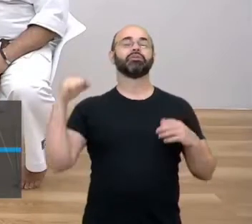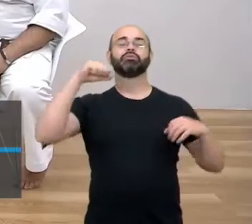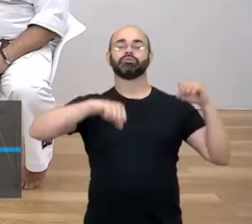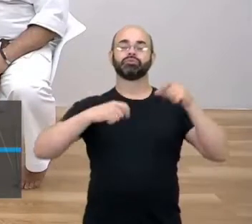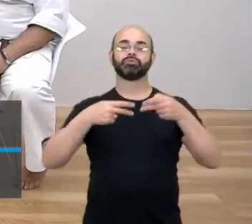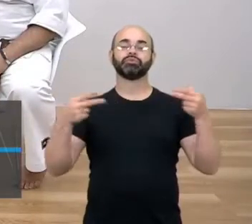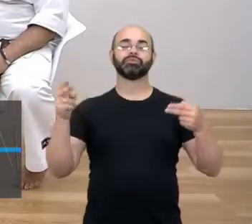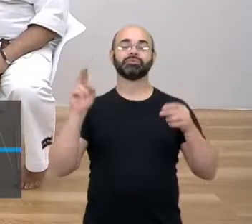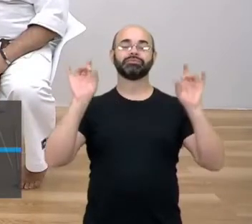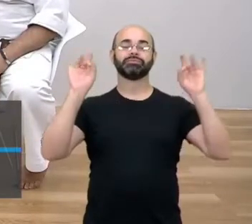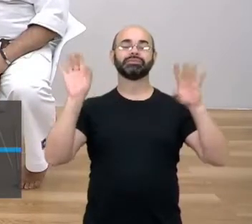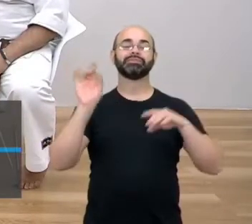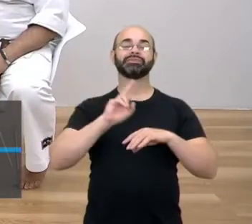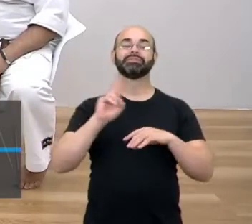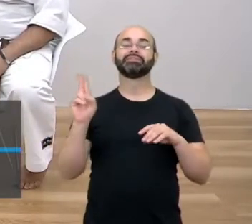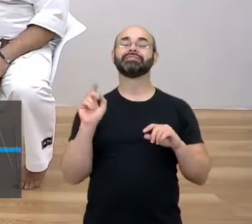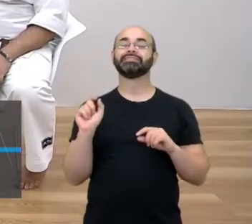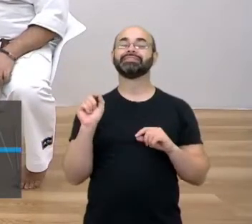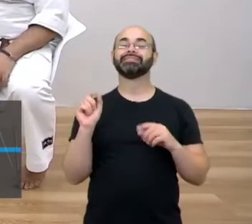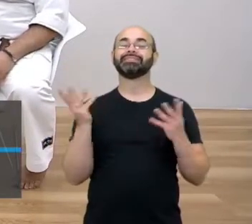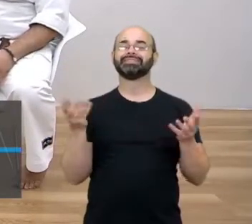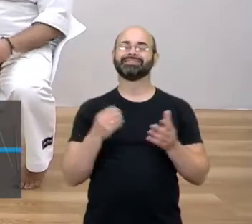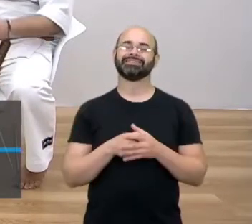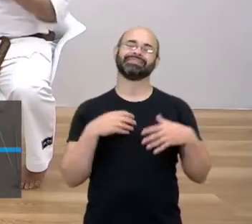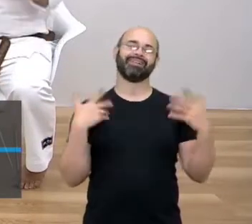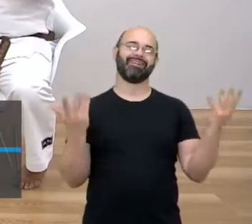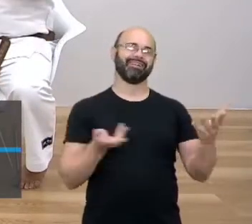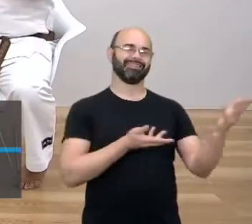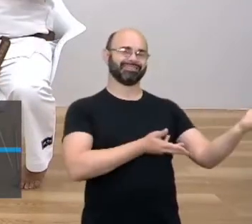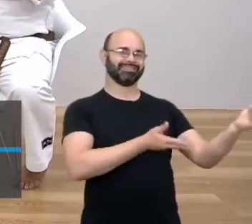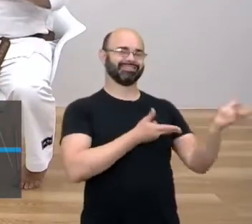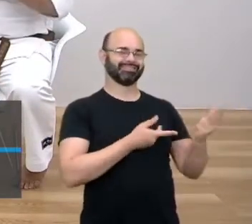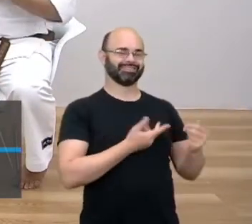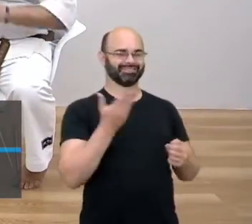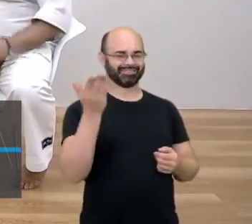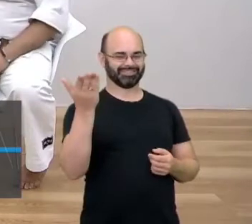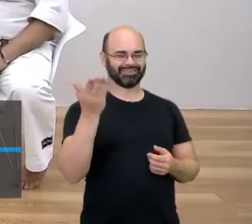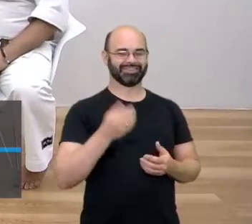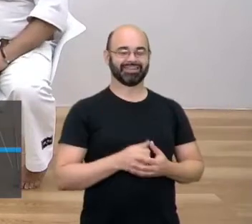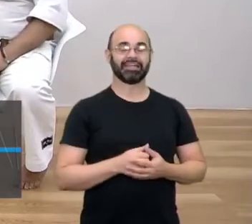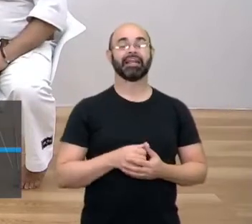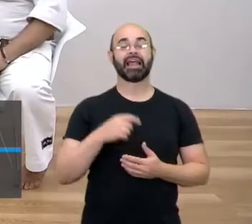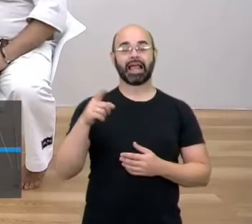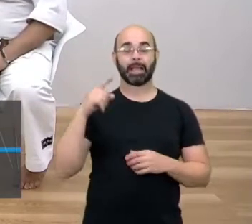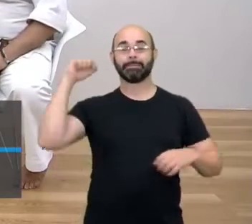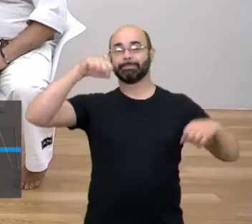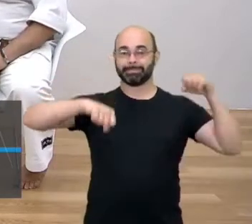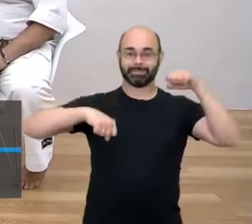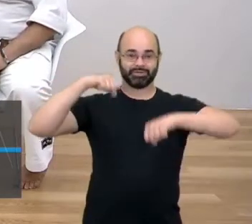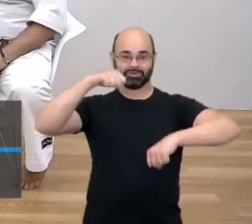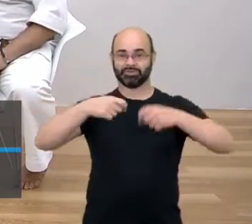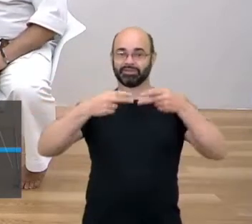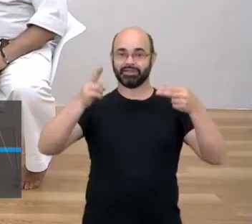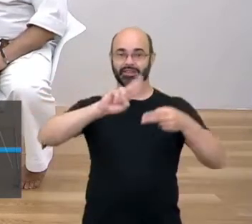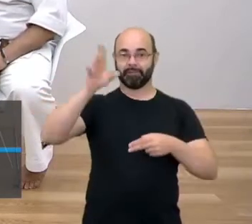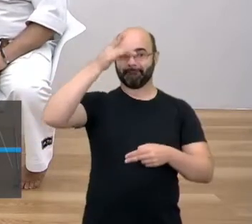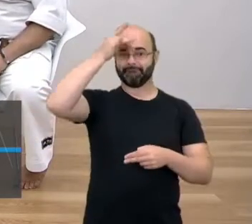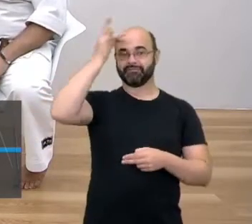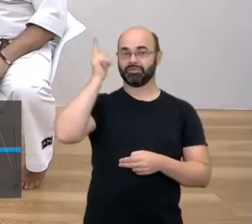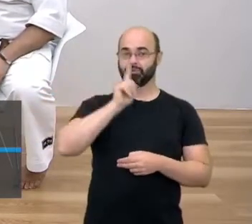Juliana? Quem é o nosso visitante? Quem é o nosso convidado, né? E é engraçado que as lutas ele conseguiu decorar. Isso é bom, parabéns.